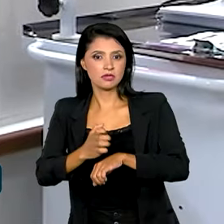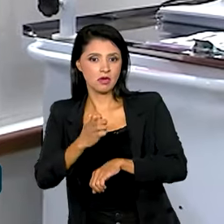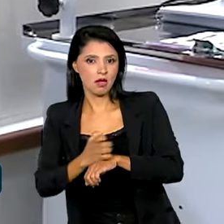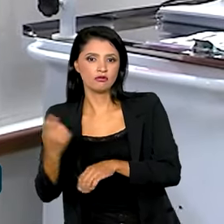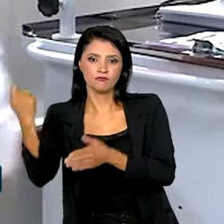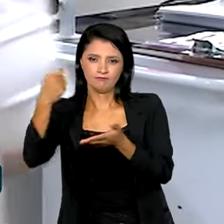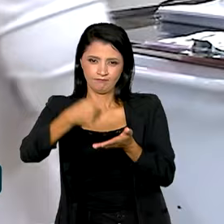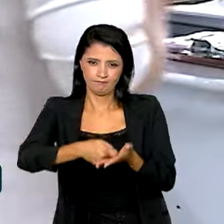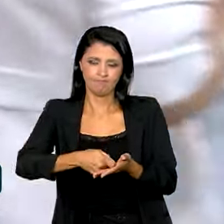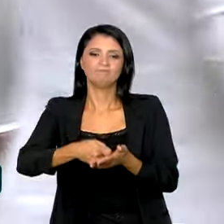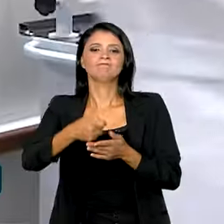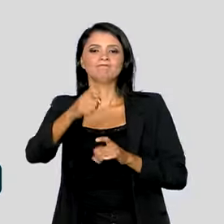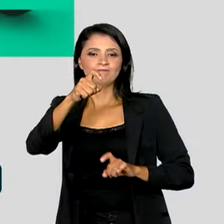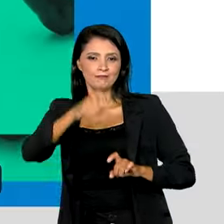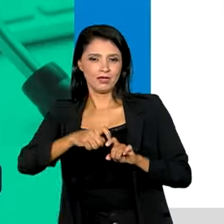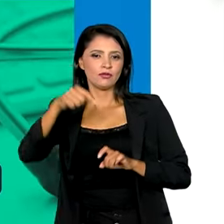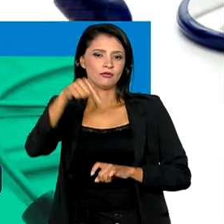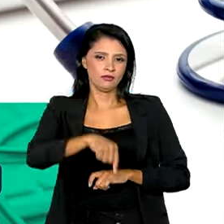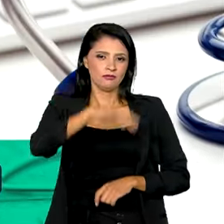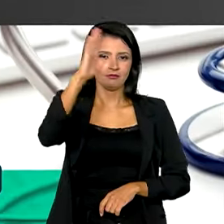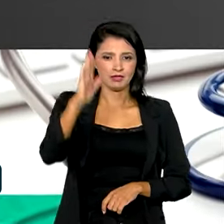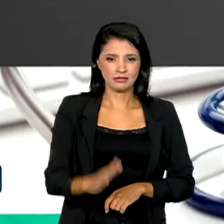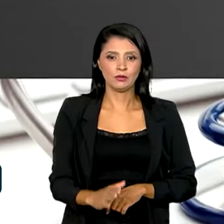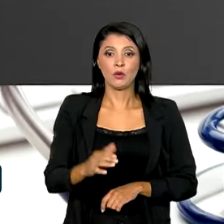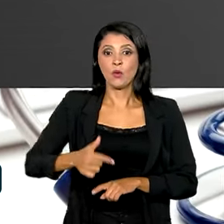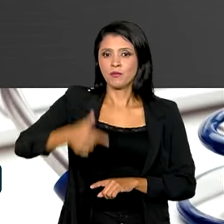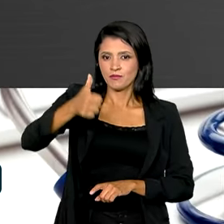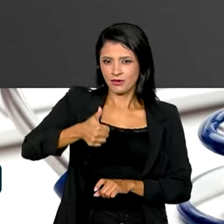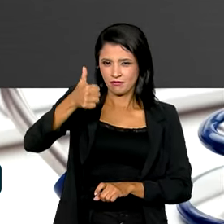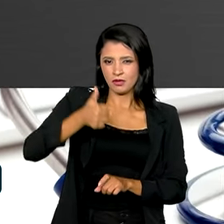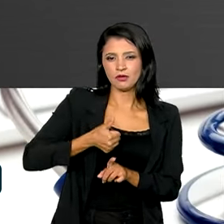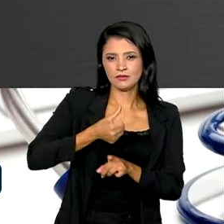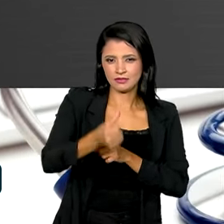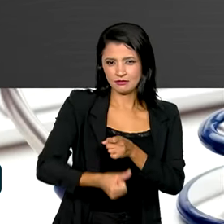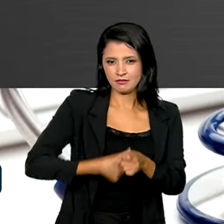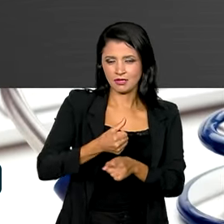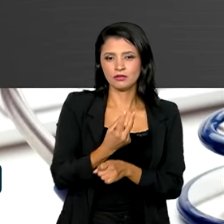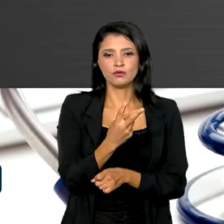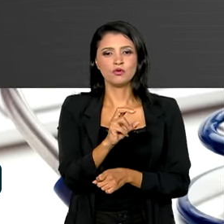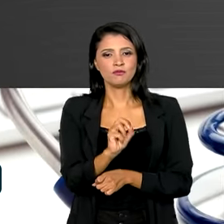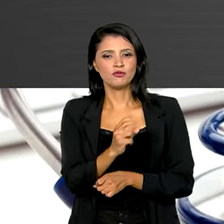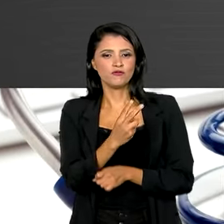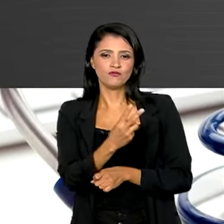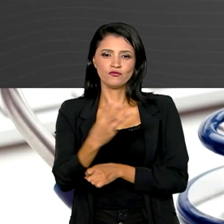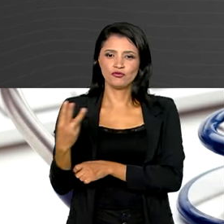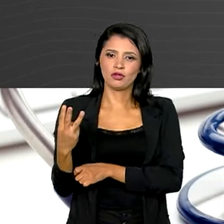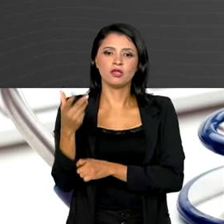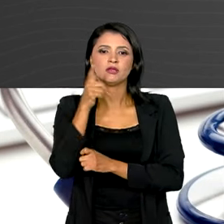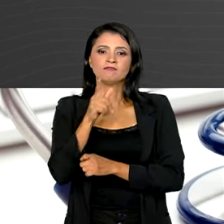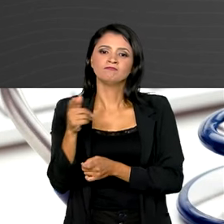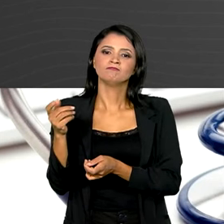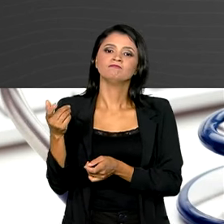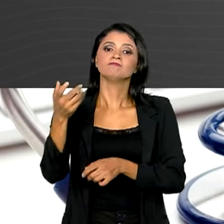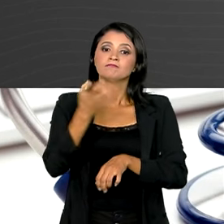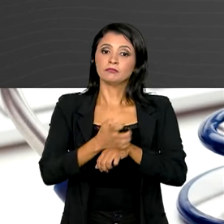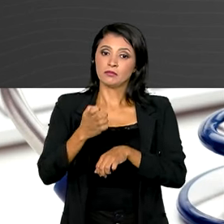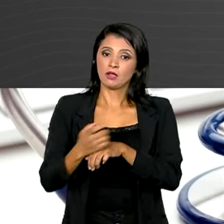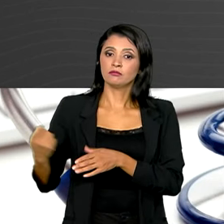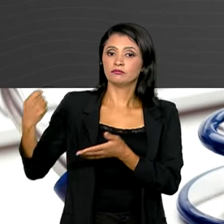residência médica no país. No primeiro semestre de 2023, o benefício chegou para 1